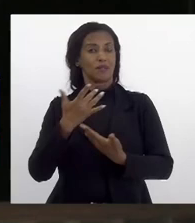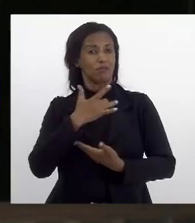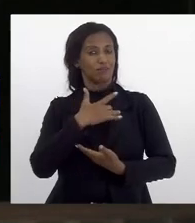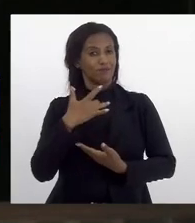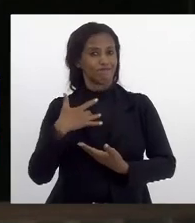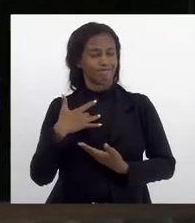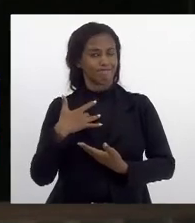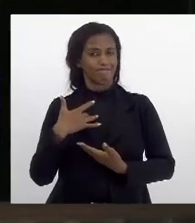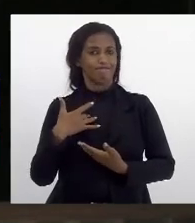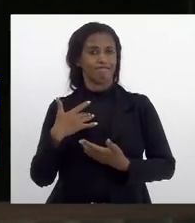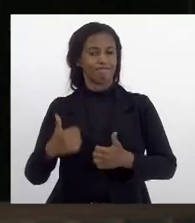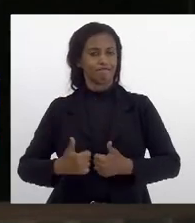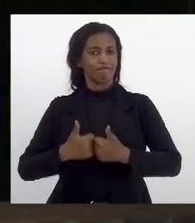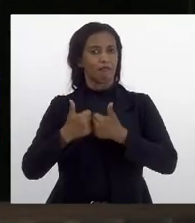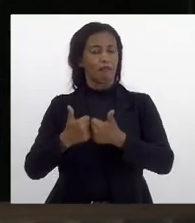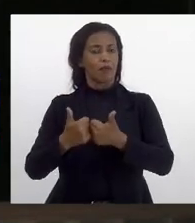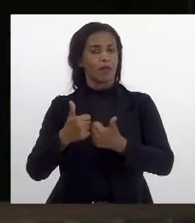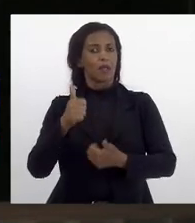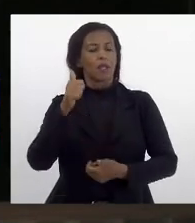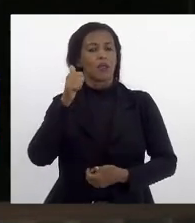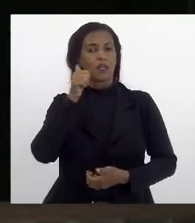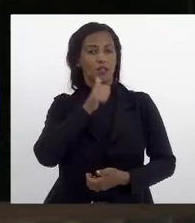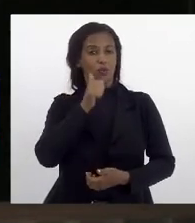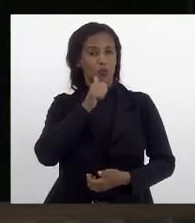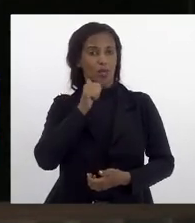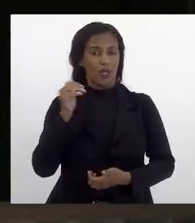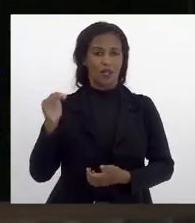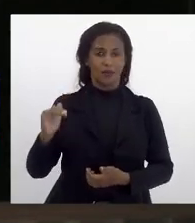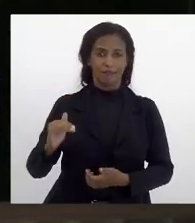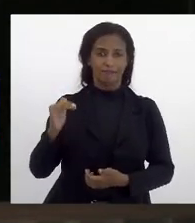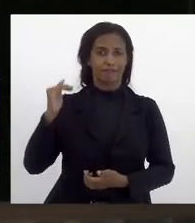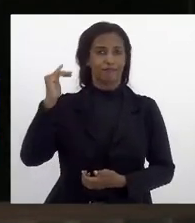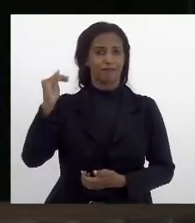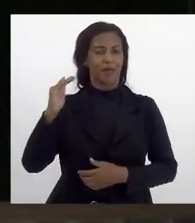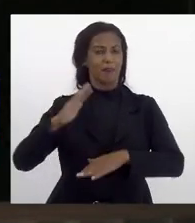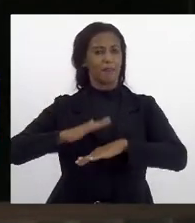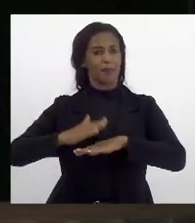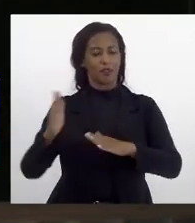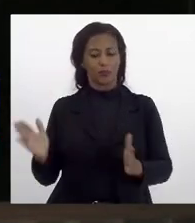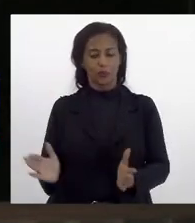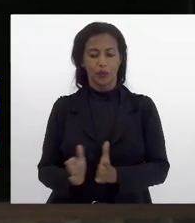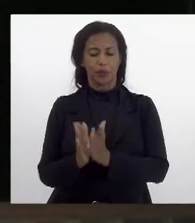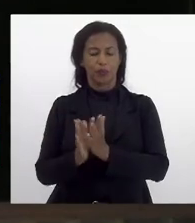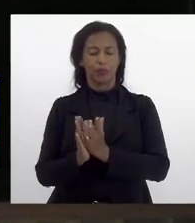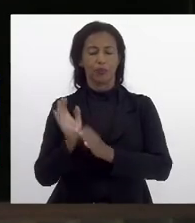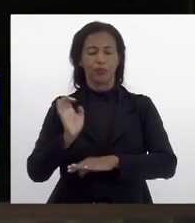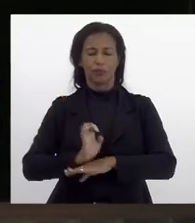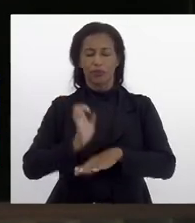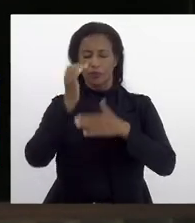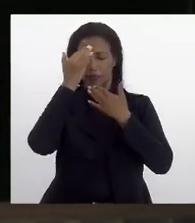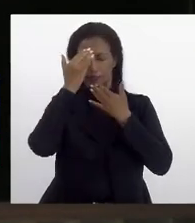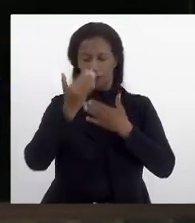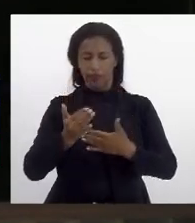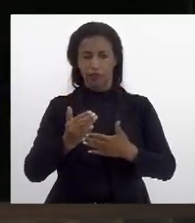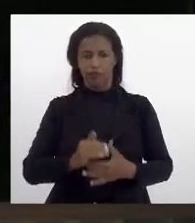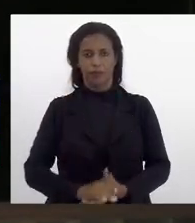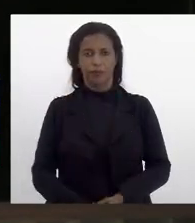principalmente das mulheres e meninas mais vulnerabilizadas do nosso estado muito obrigada